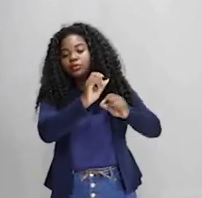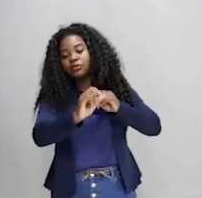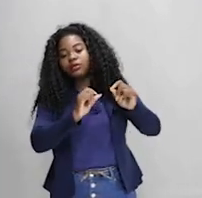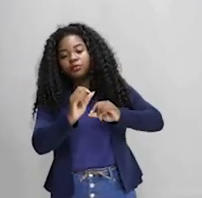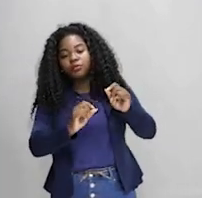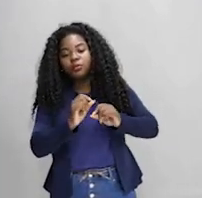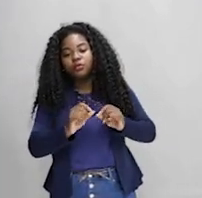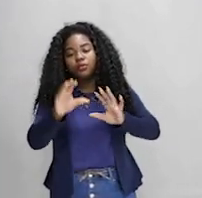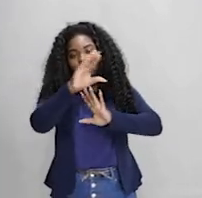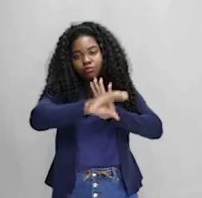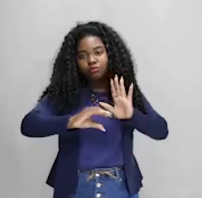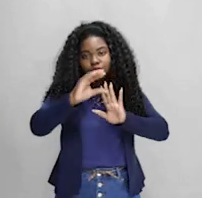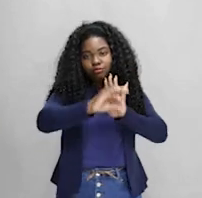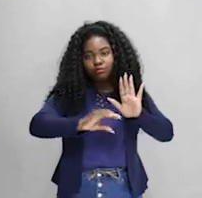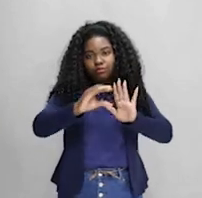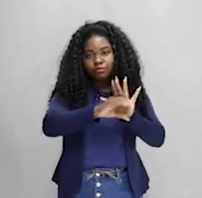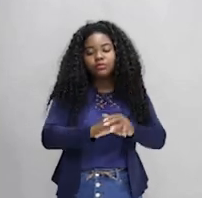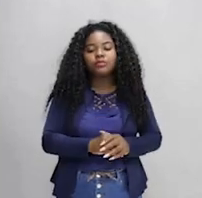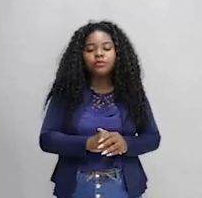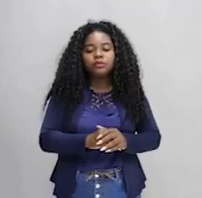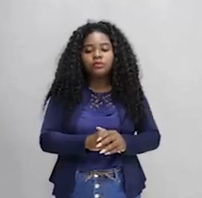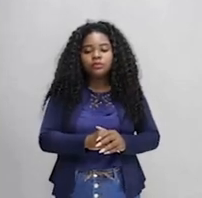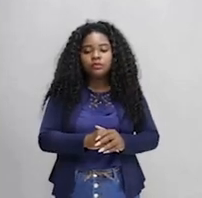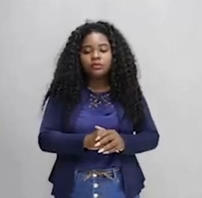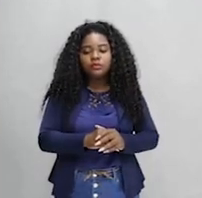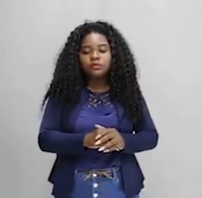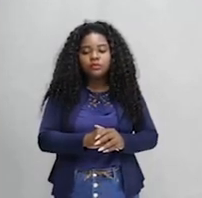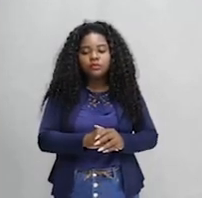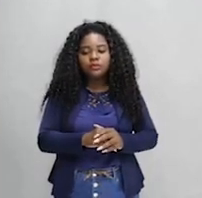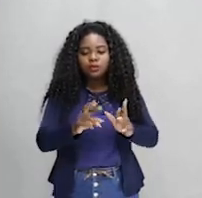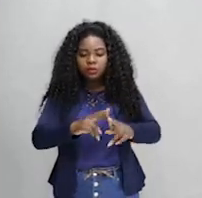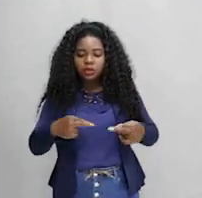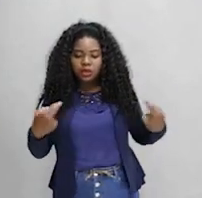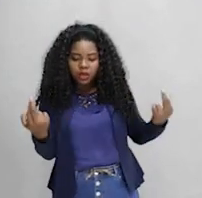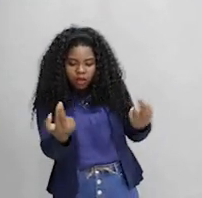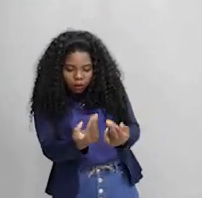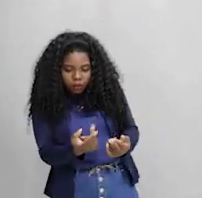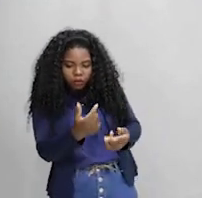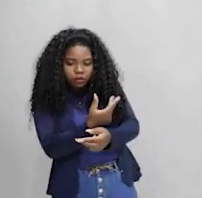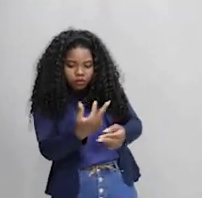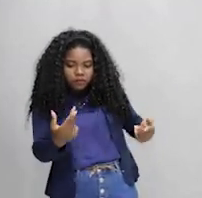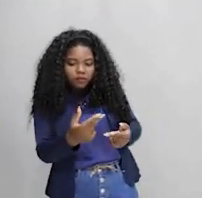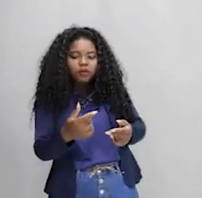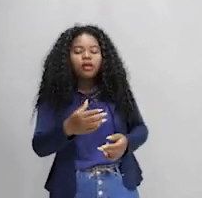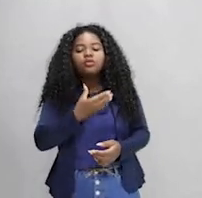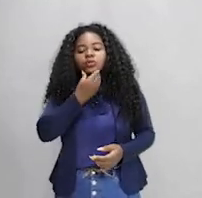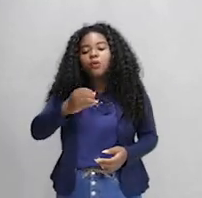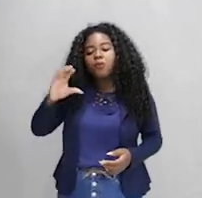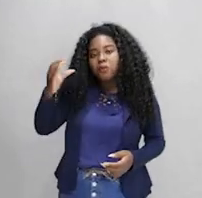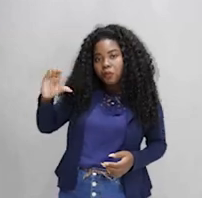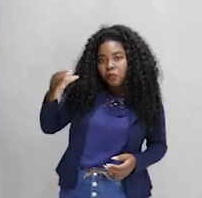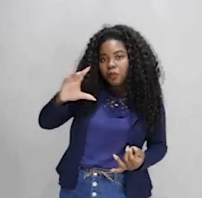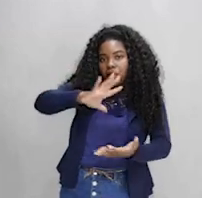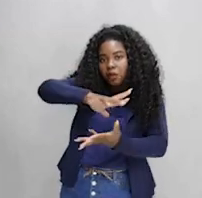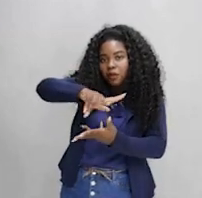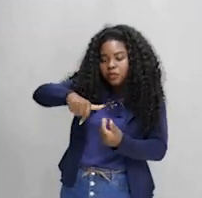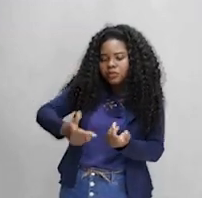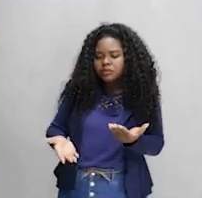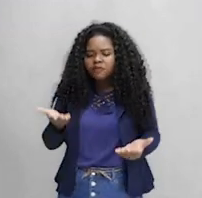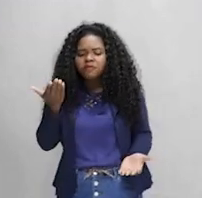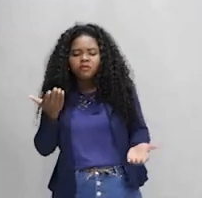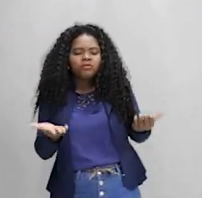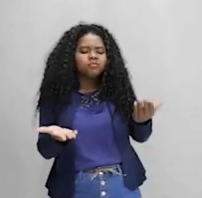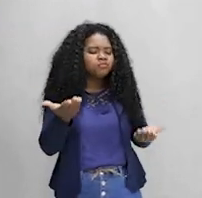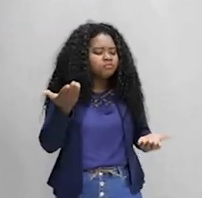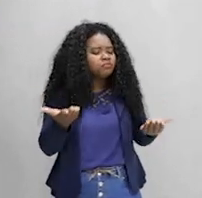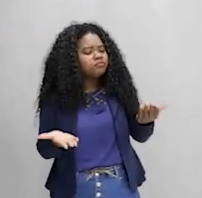importante, onde ele reúne vários cientistas do mundo, eles trazem seus estudos, e eles vão comparar e, consequentemente, fornecer